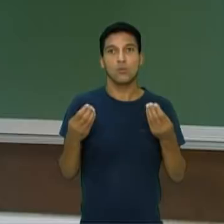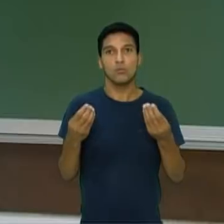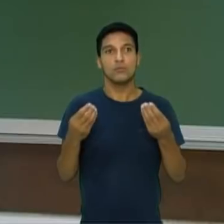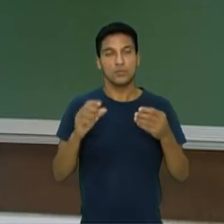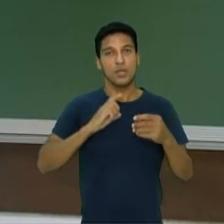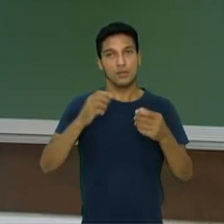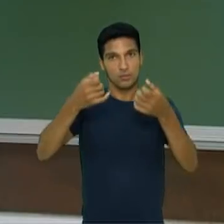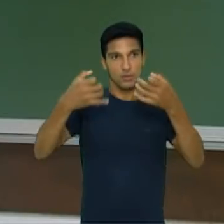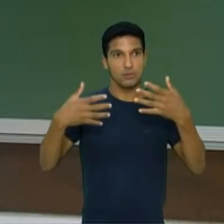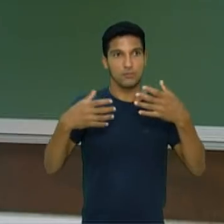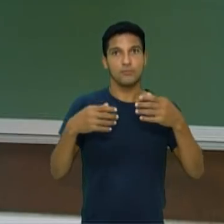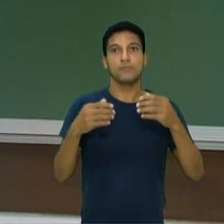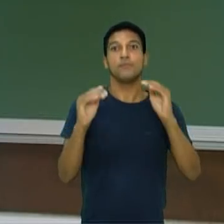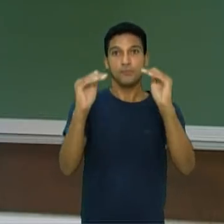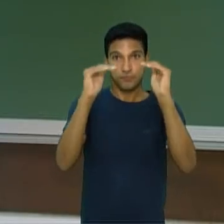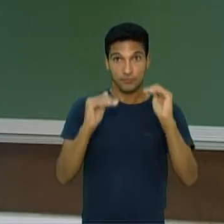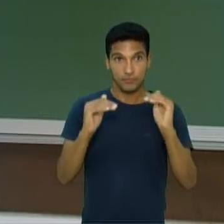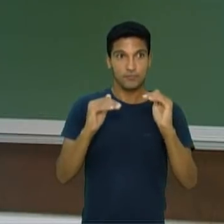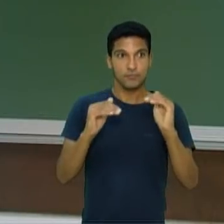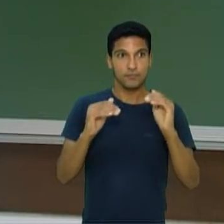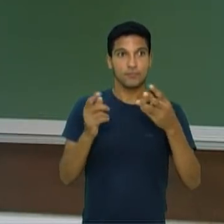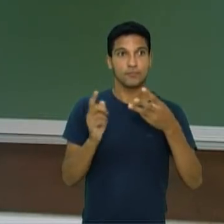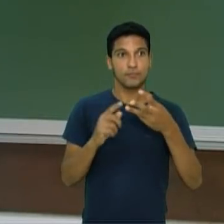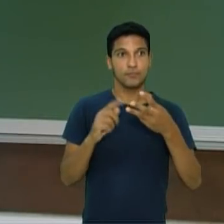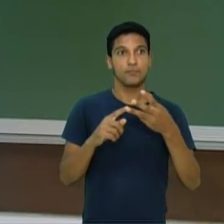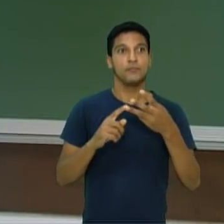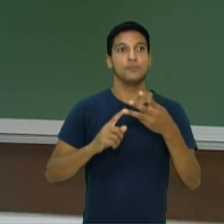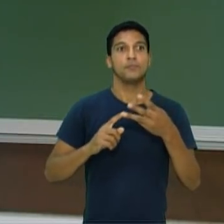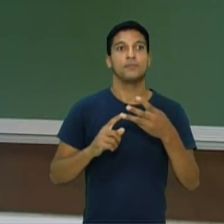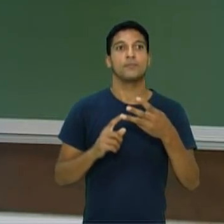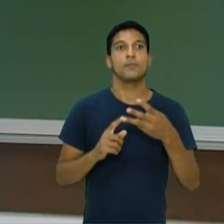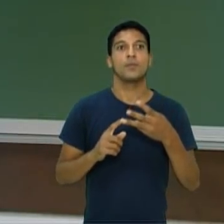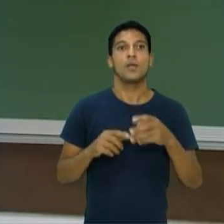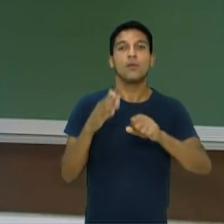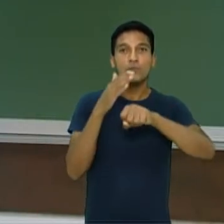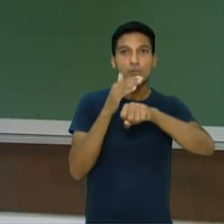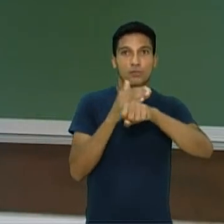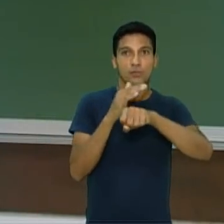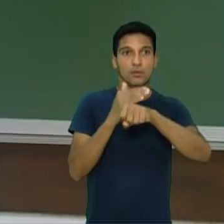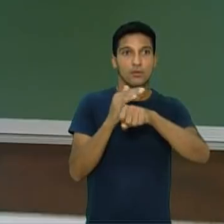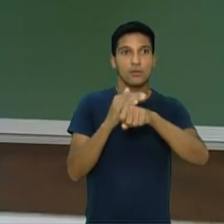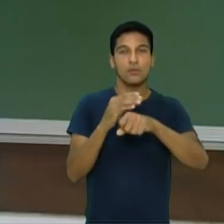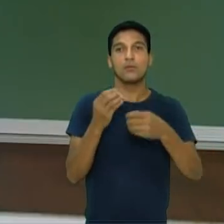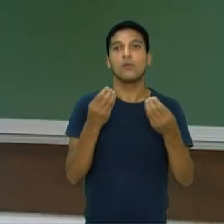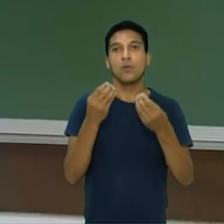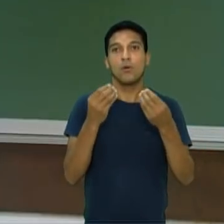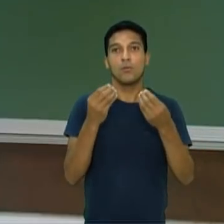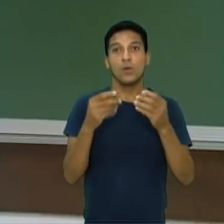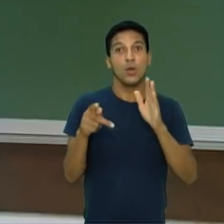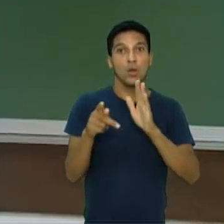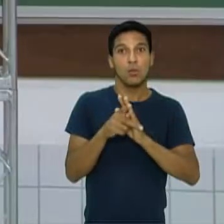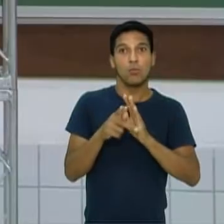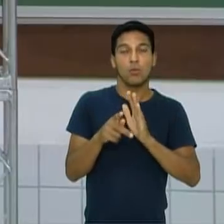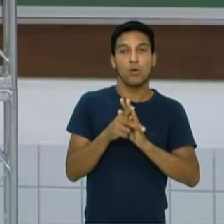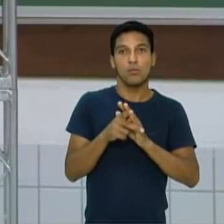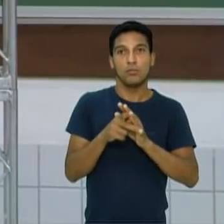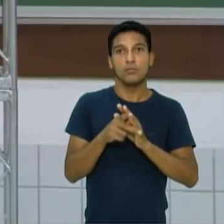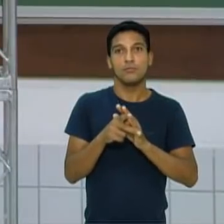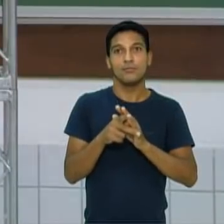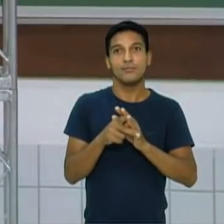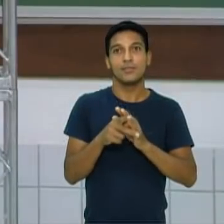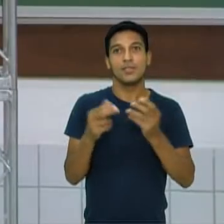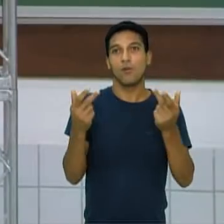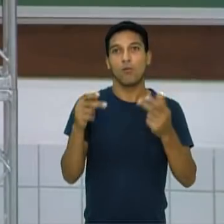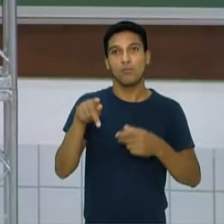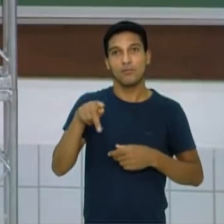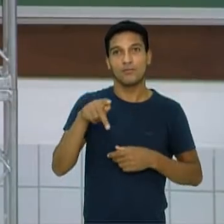E mais um treininho ali bem simples, né? Junto com o boxeador dos golpes do boxe. Mais ou menos o que a gente fez aqui